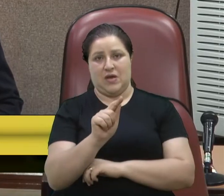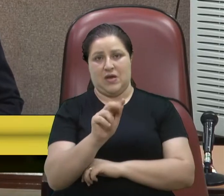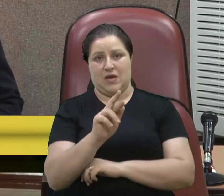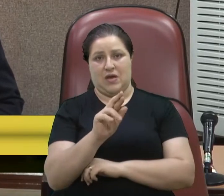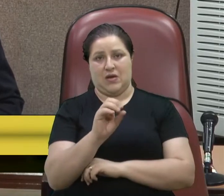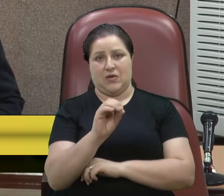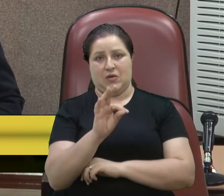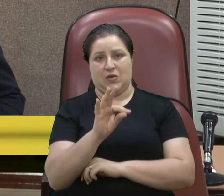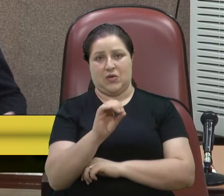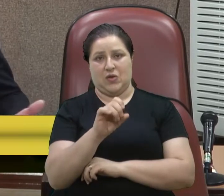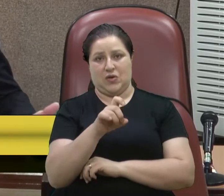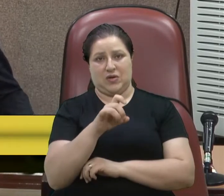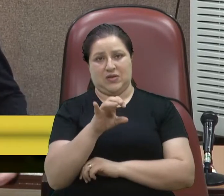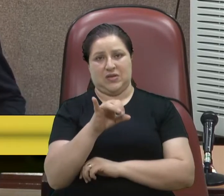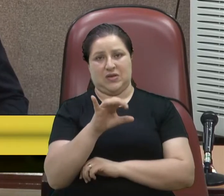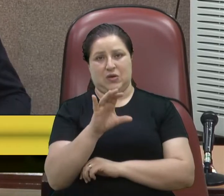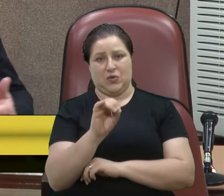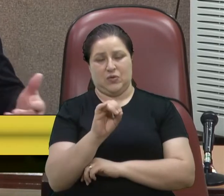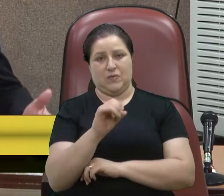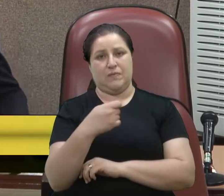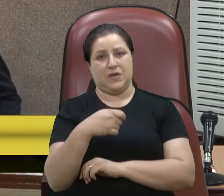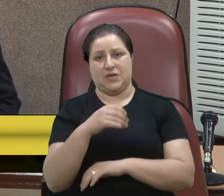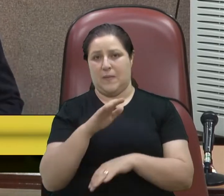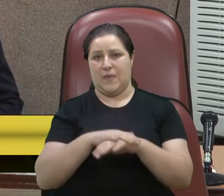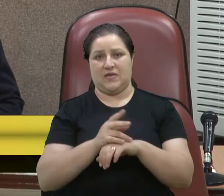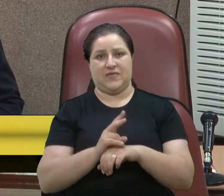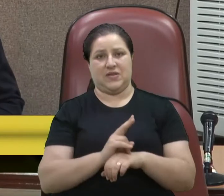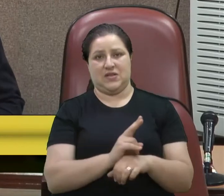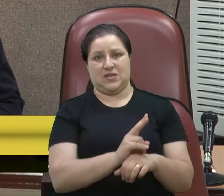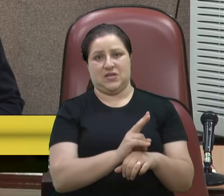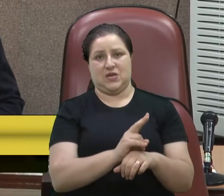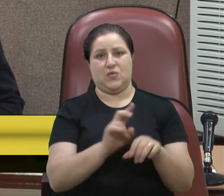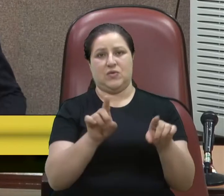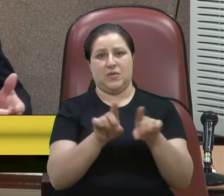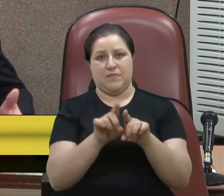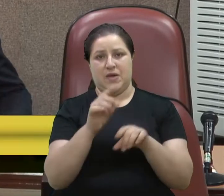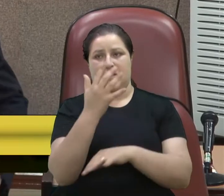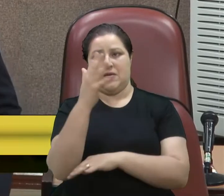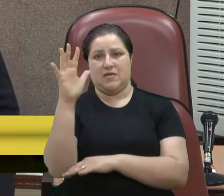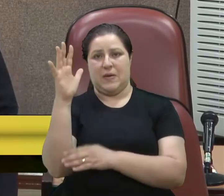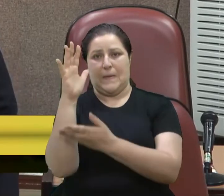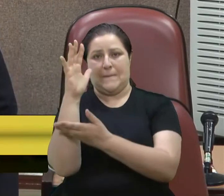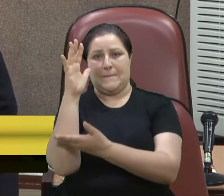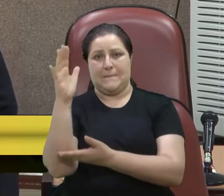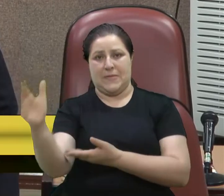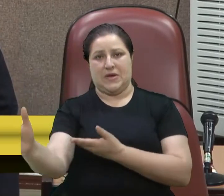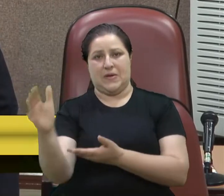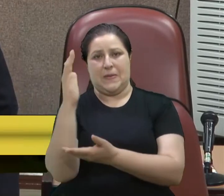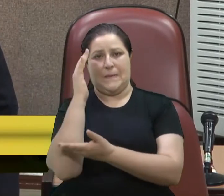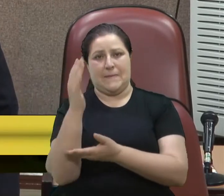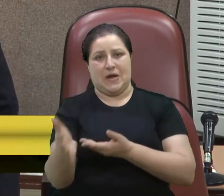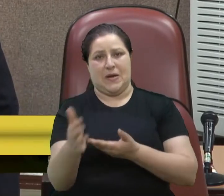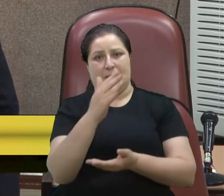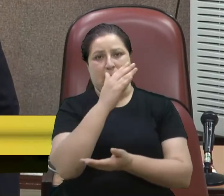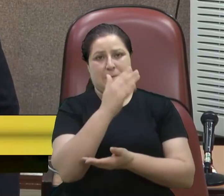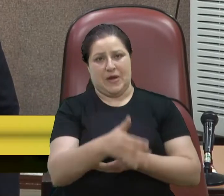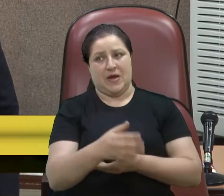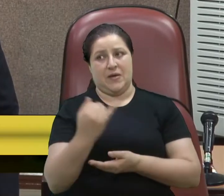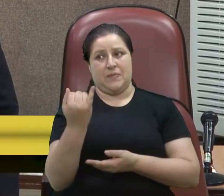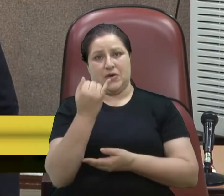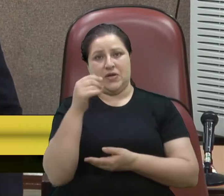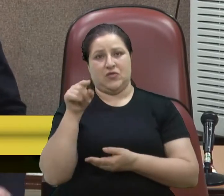maior. E quanto ao desmatamento, o meio ambiente, também oportuna as duas colocações, porque